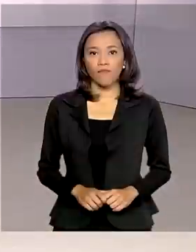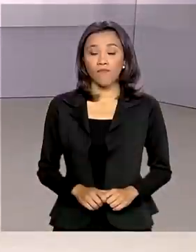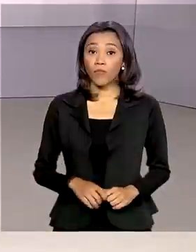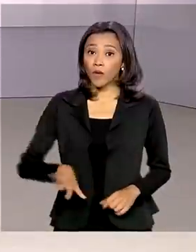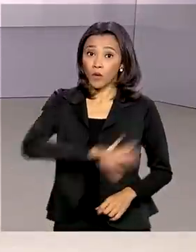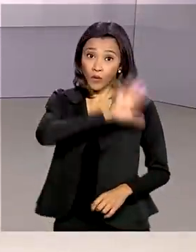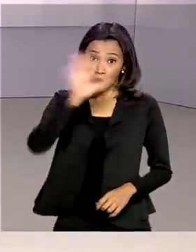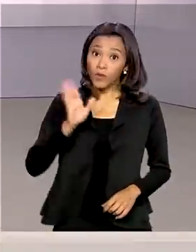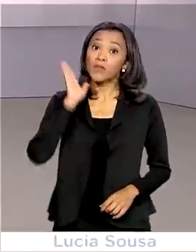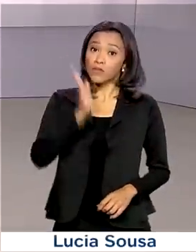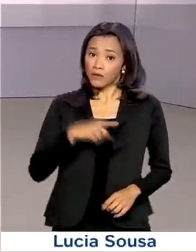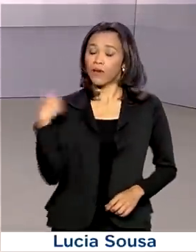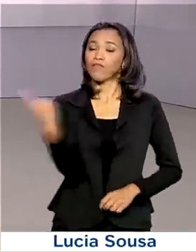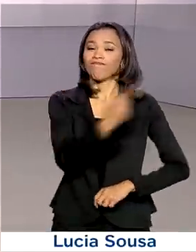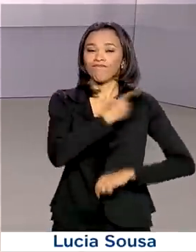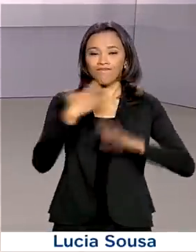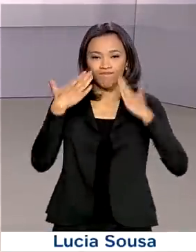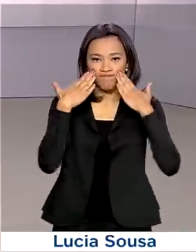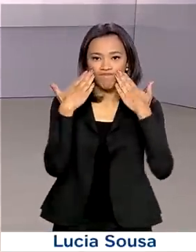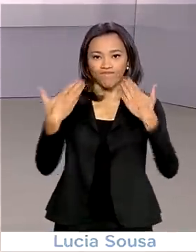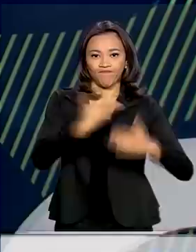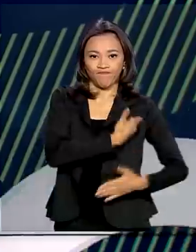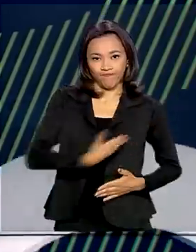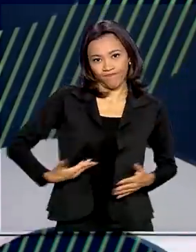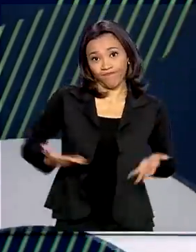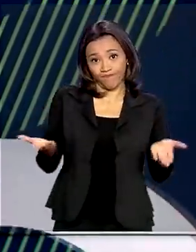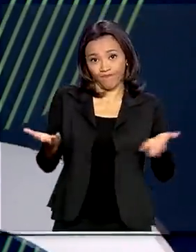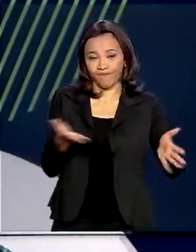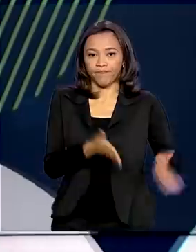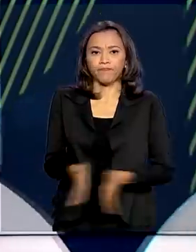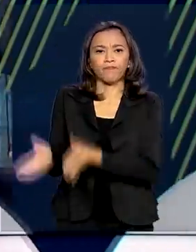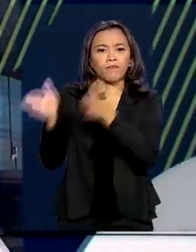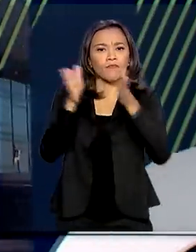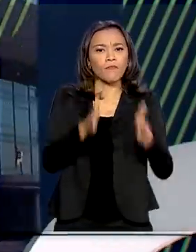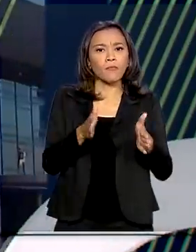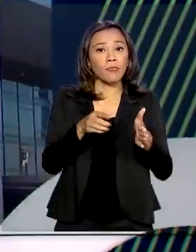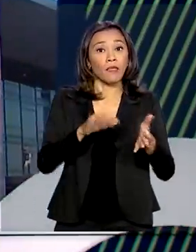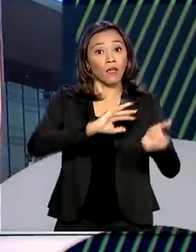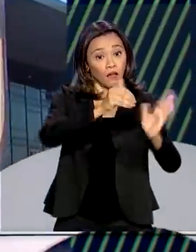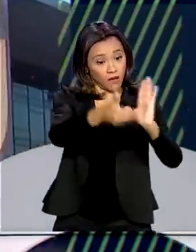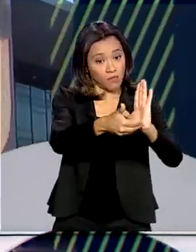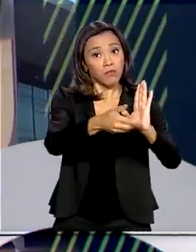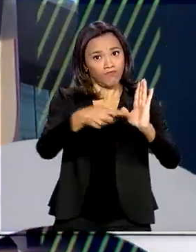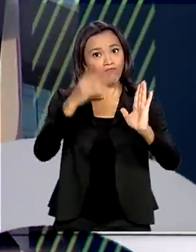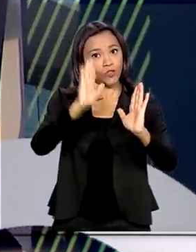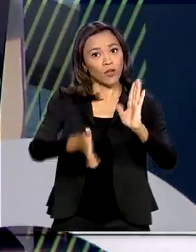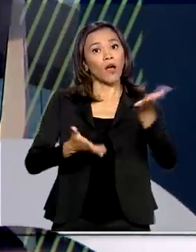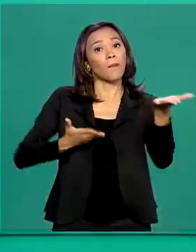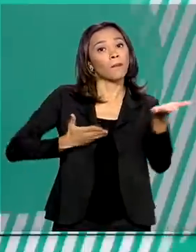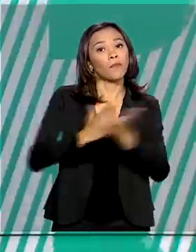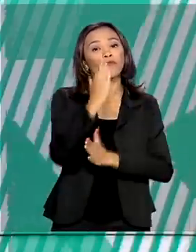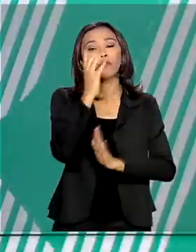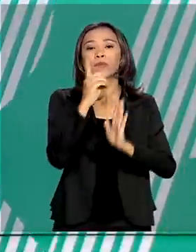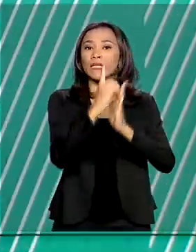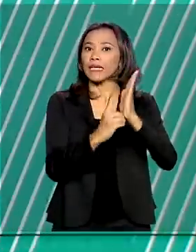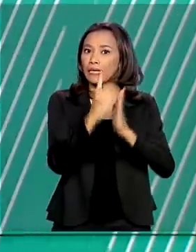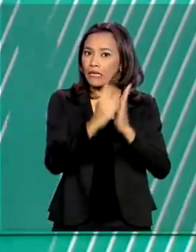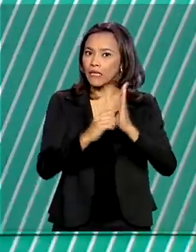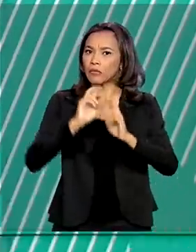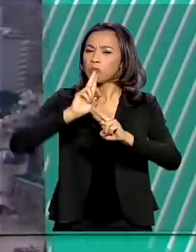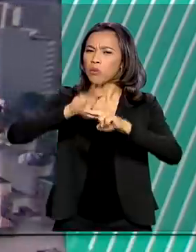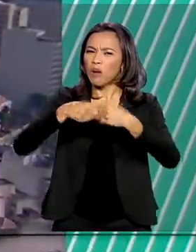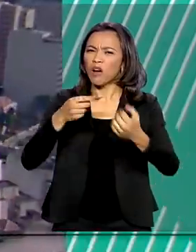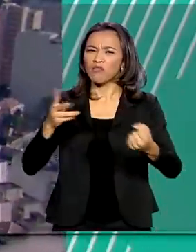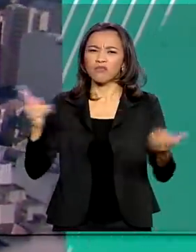Olá, já estamos no ar com o governo agora. A Câmara aprovou o decreto de calamidade pública pelo coronavírus.